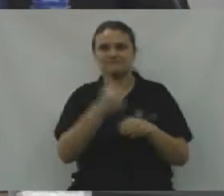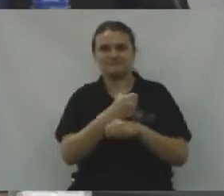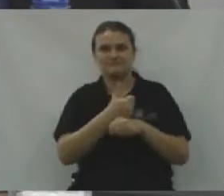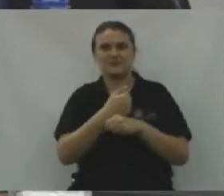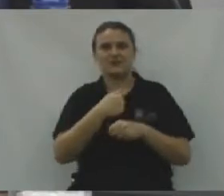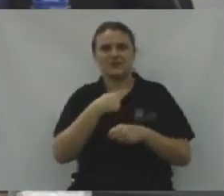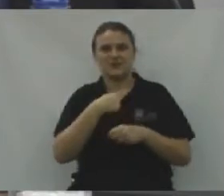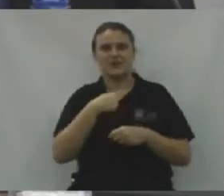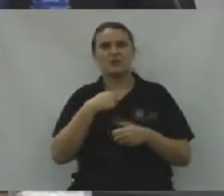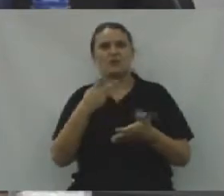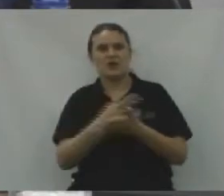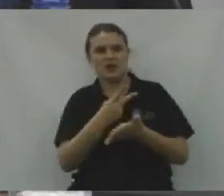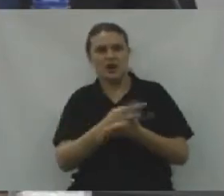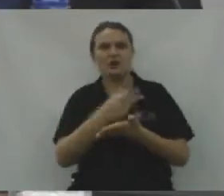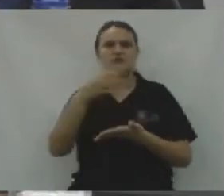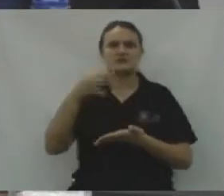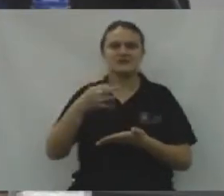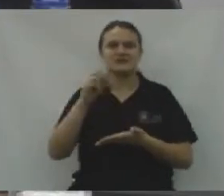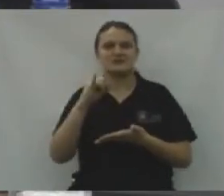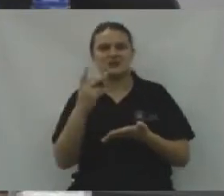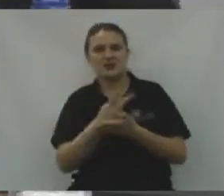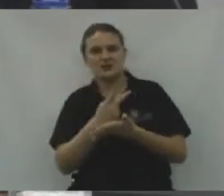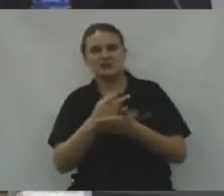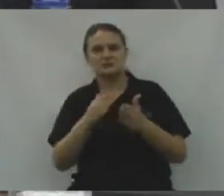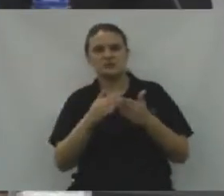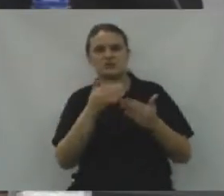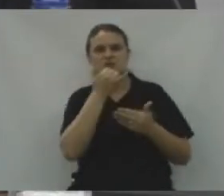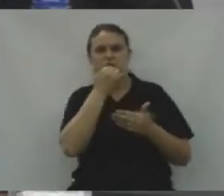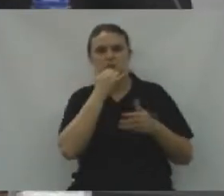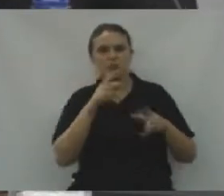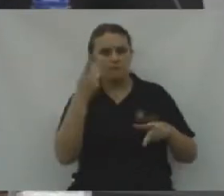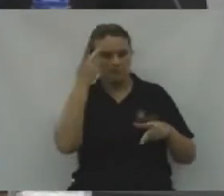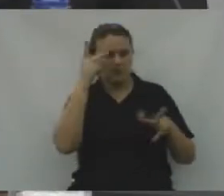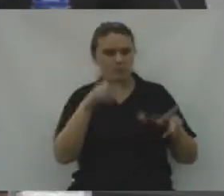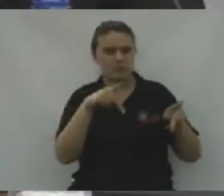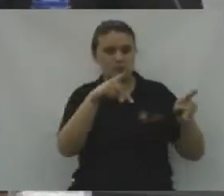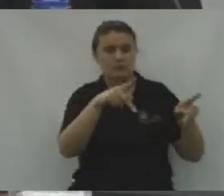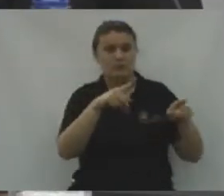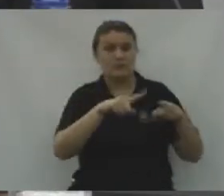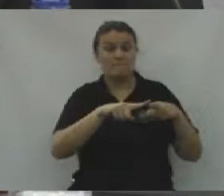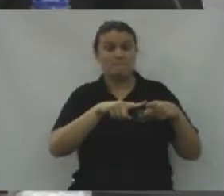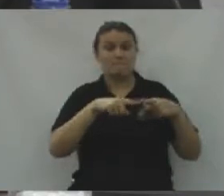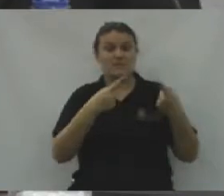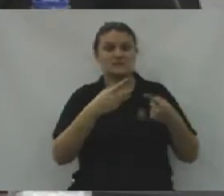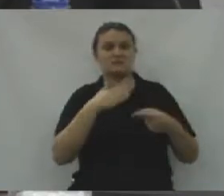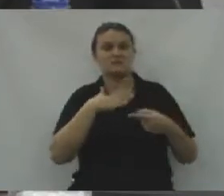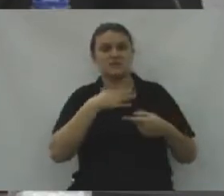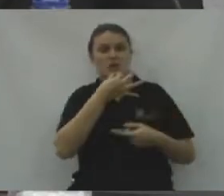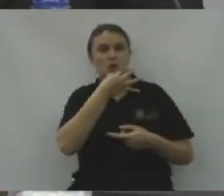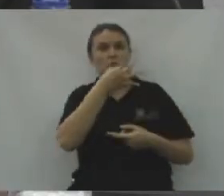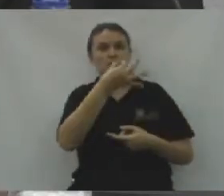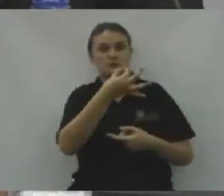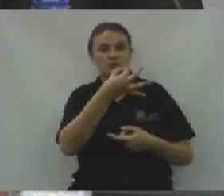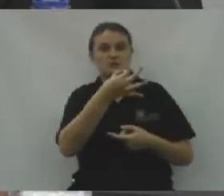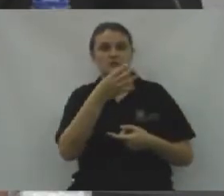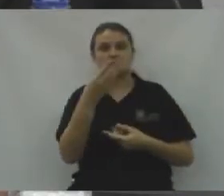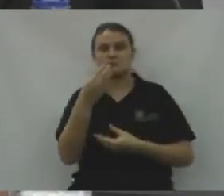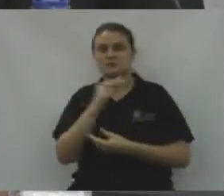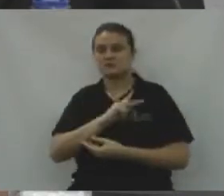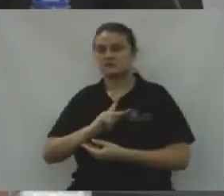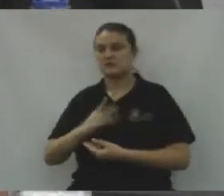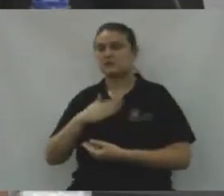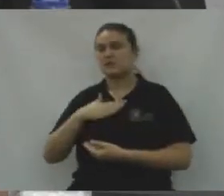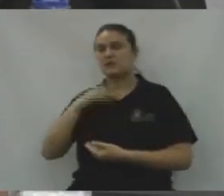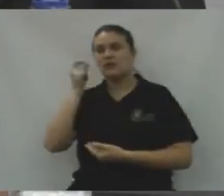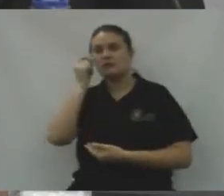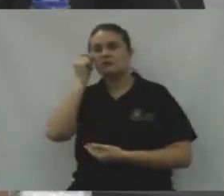Eu estou aqui para errar, para acertar, se eu errei eu peço desculpa para a população, mas é a minha visão. É isso, presidente, fica